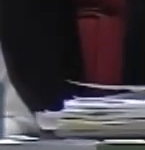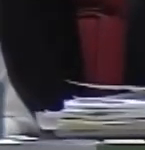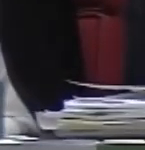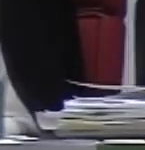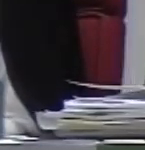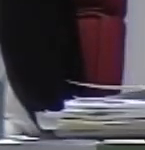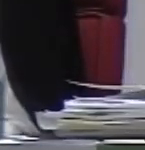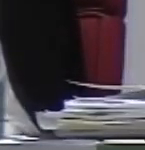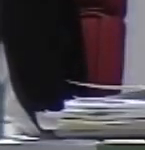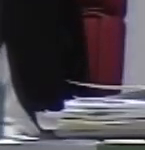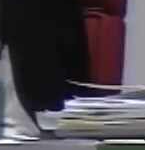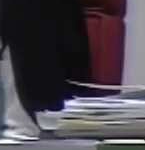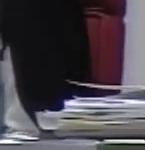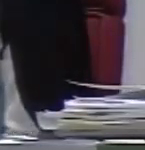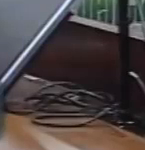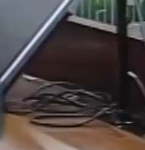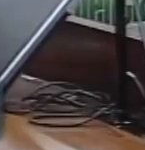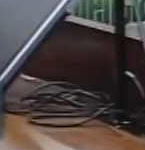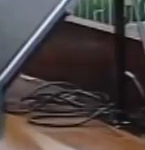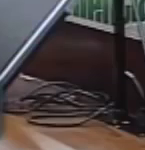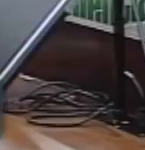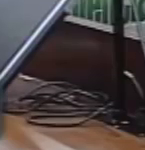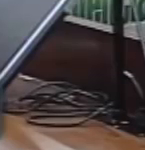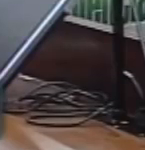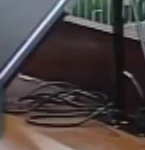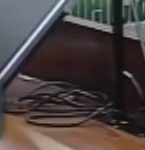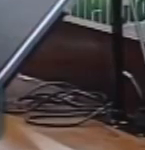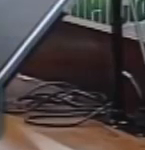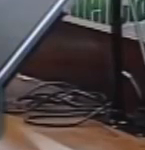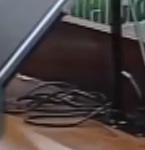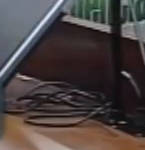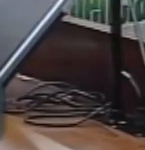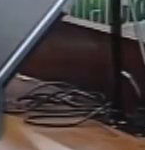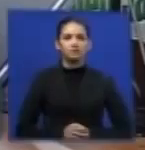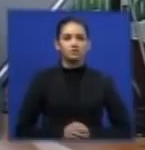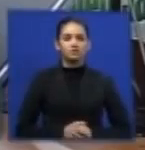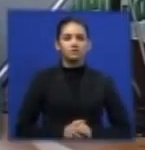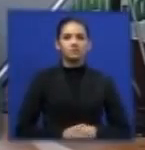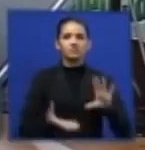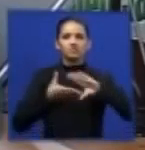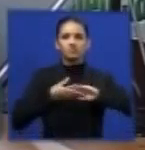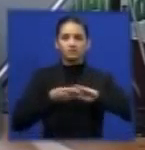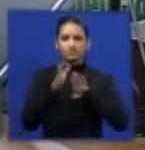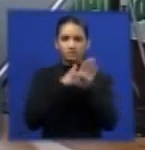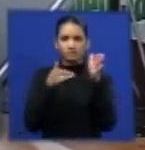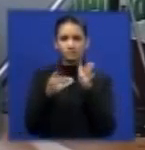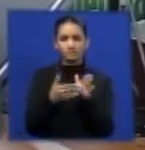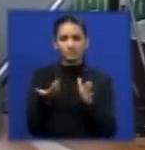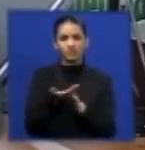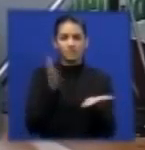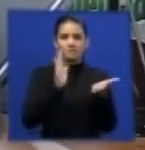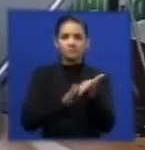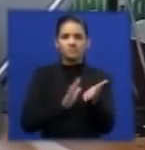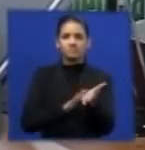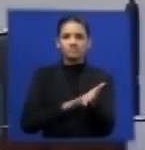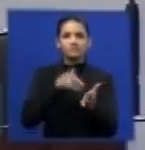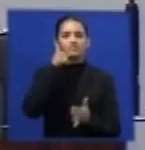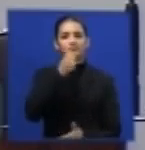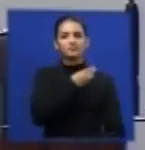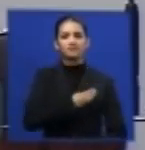Cumprimentando a todos eu queria de início parabenizar a ministra Carmem Lúcia pela iniciativa porque uma questão